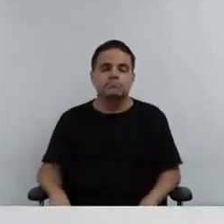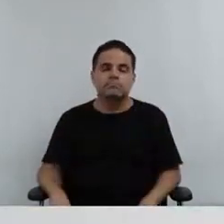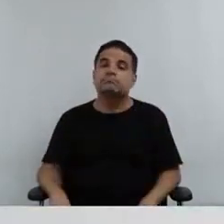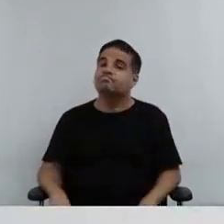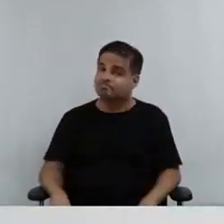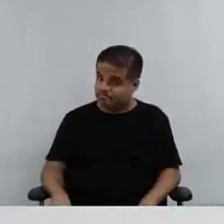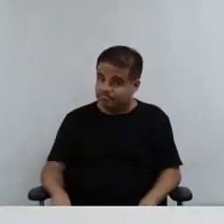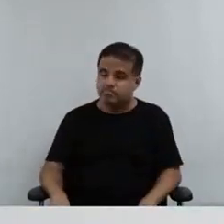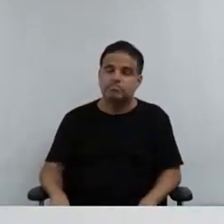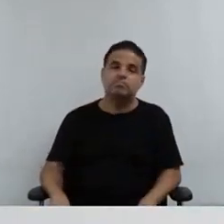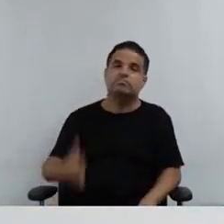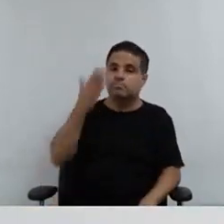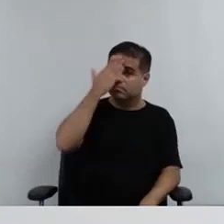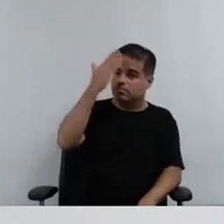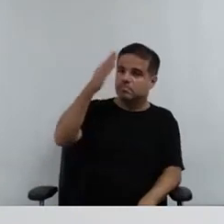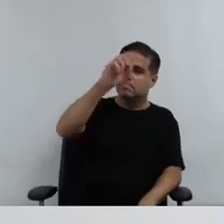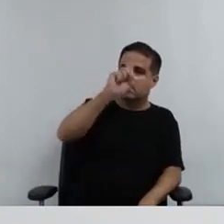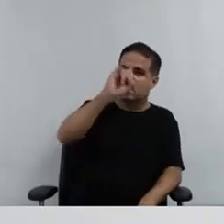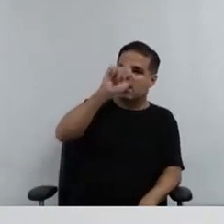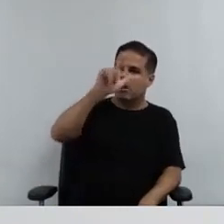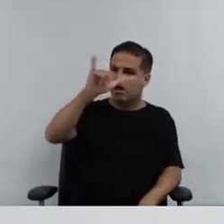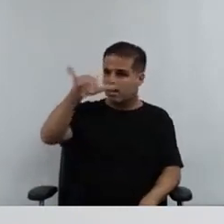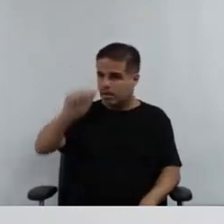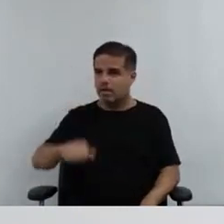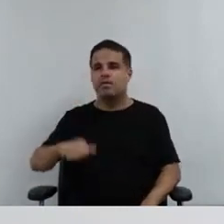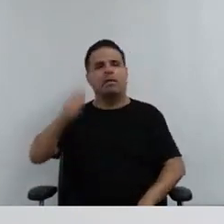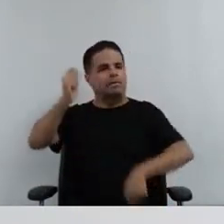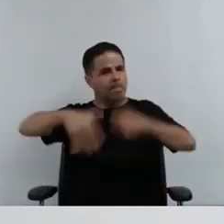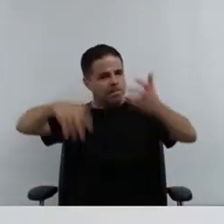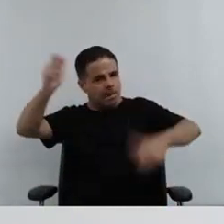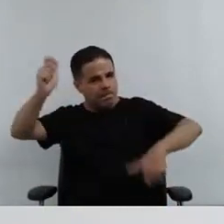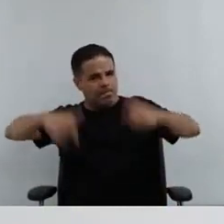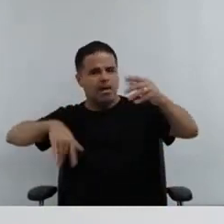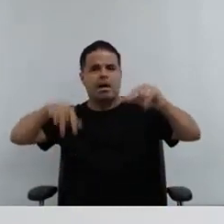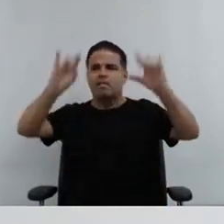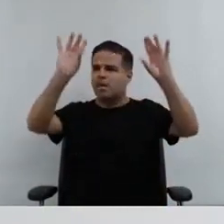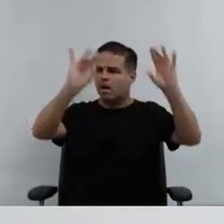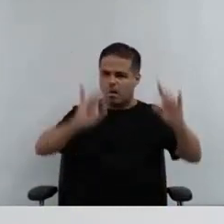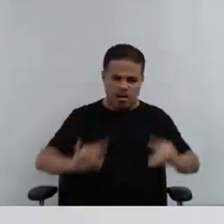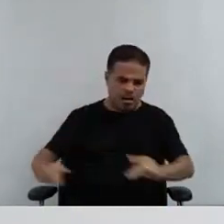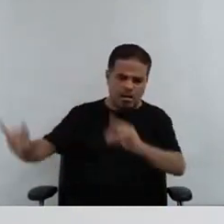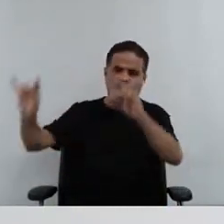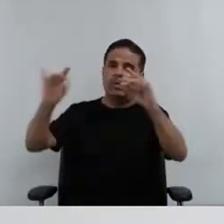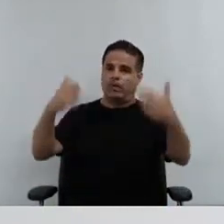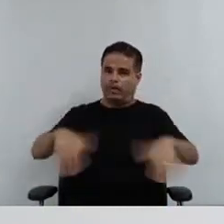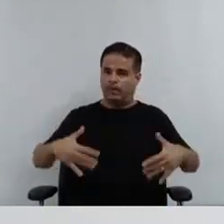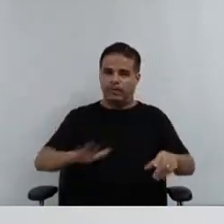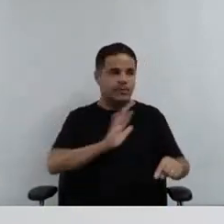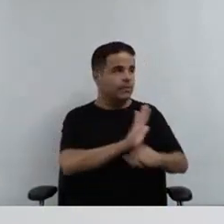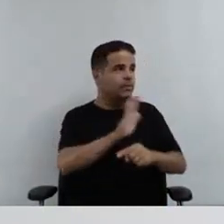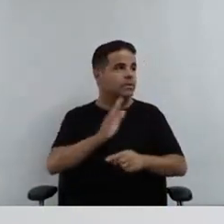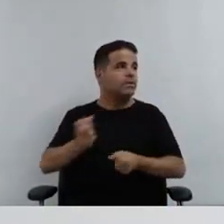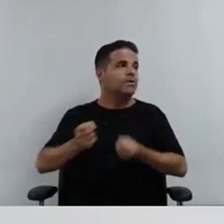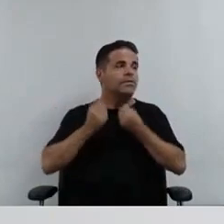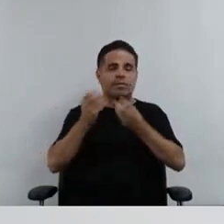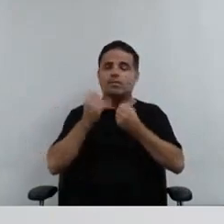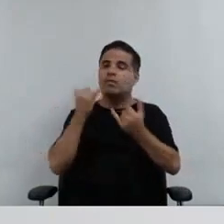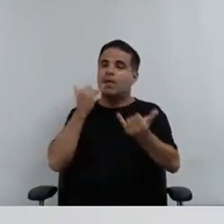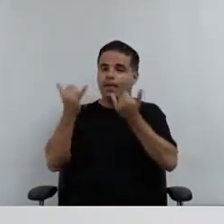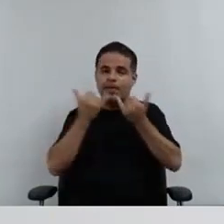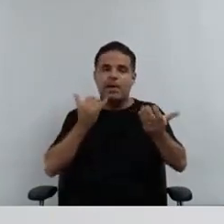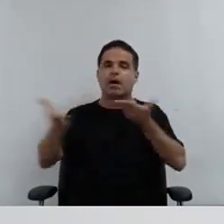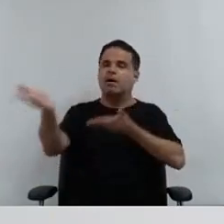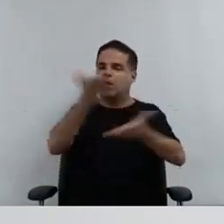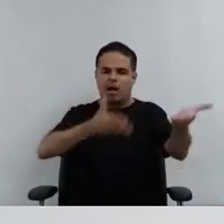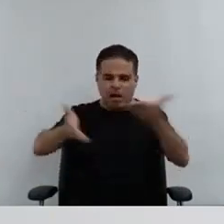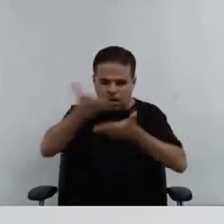Nós que agradecemos, Silvio, a participação, as palavras, acho que a participação muito rica aqui, principalmente com